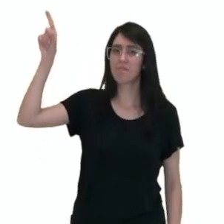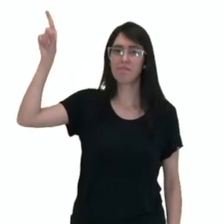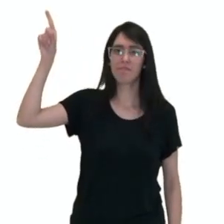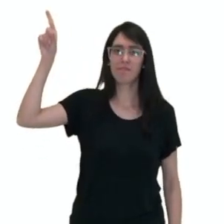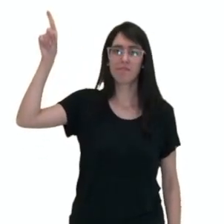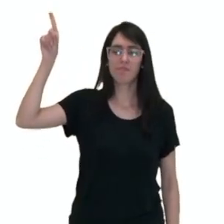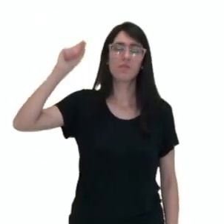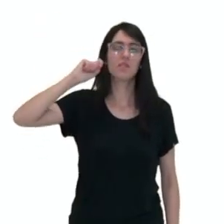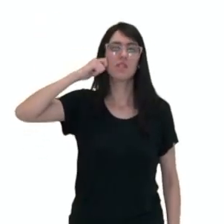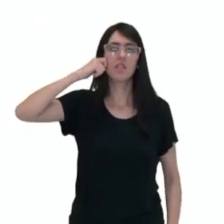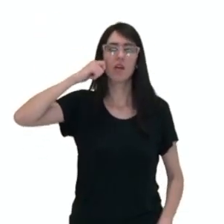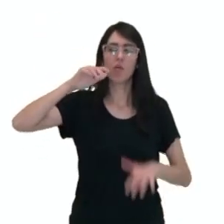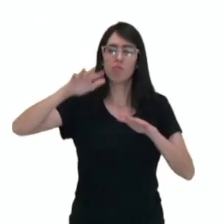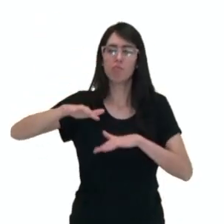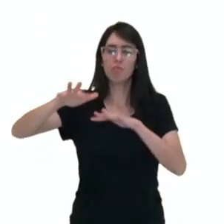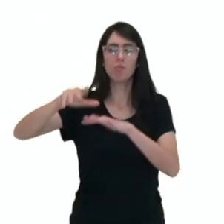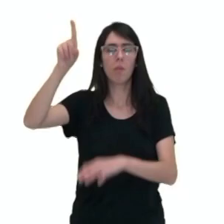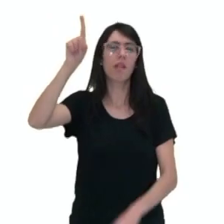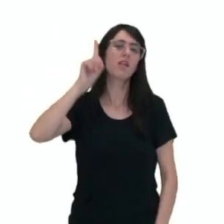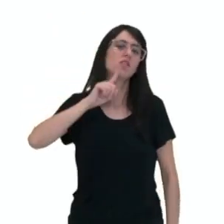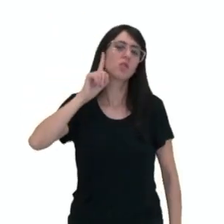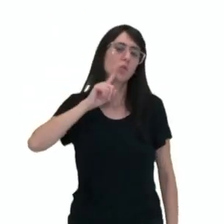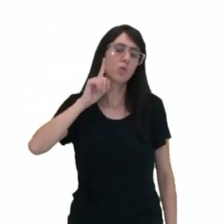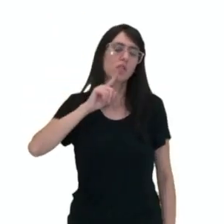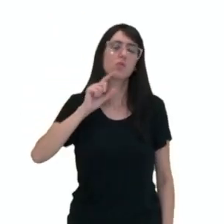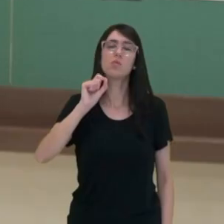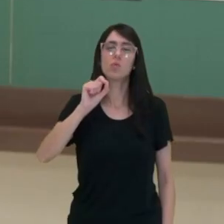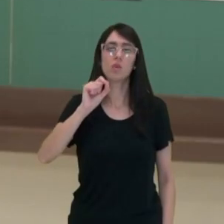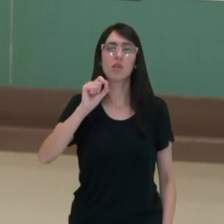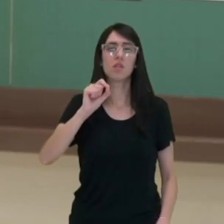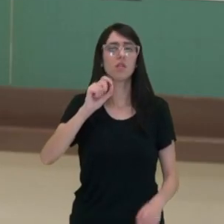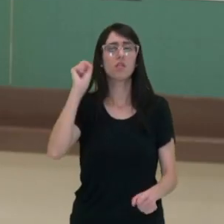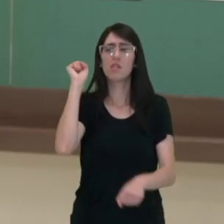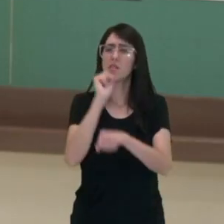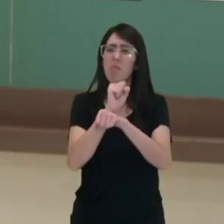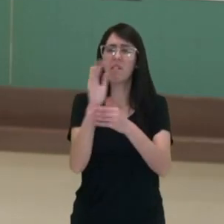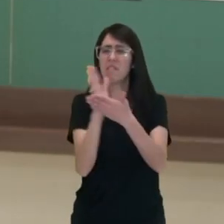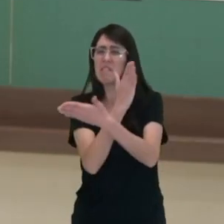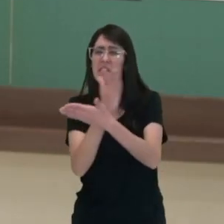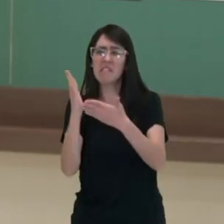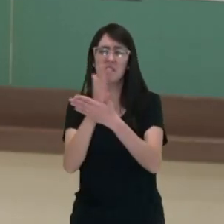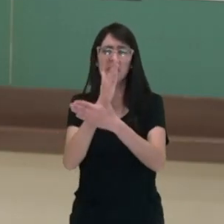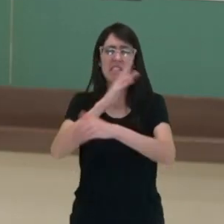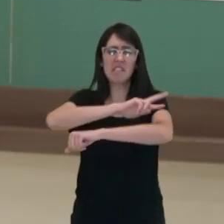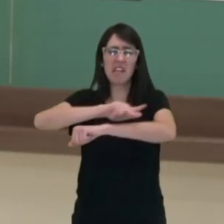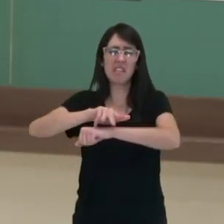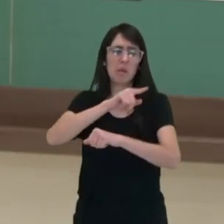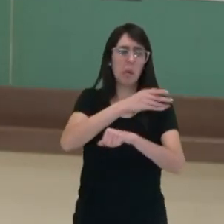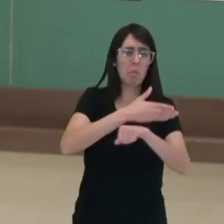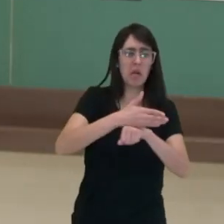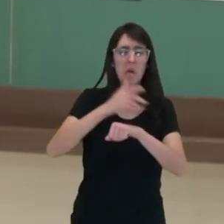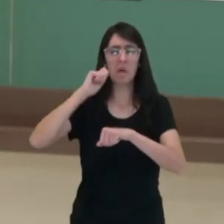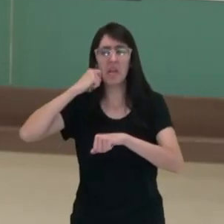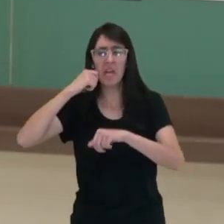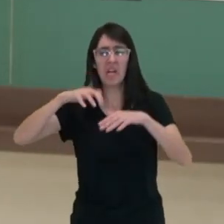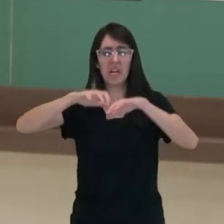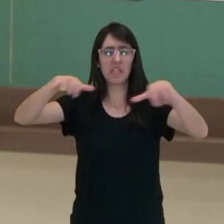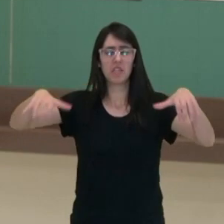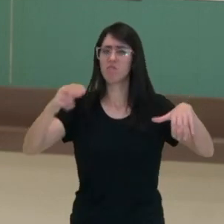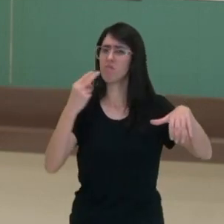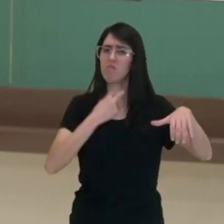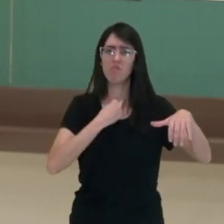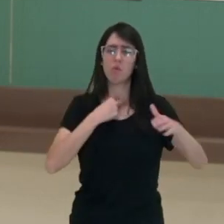negros estadunidenses lutavam pelo fim da segregação racial e uma série de imposições que separavam